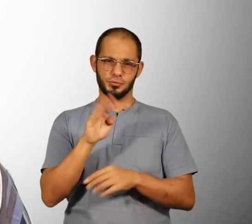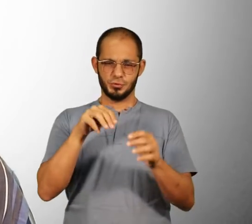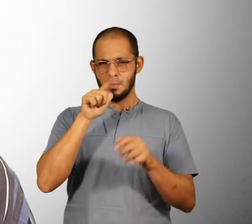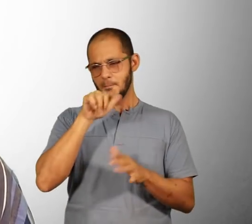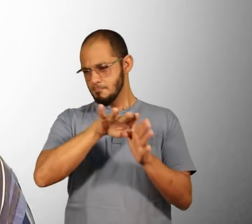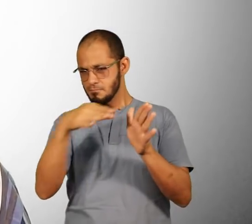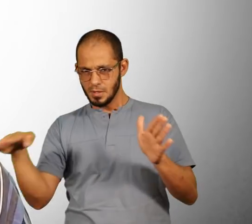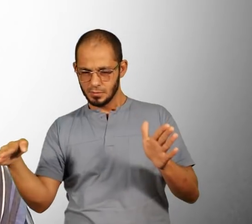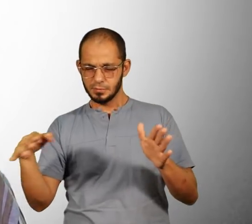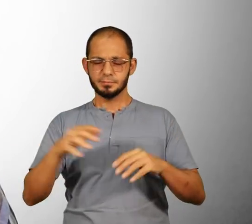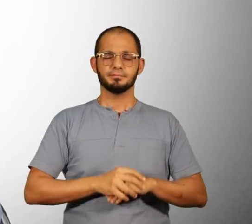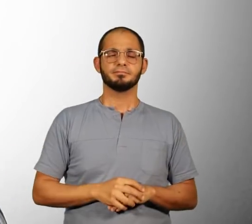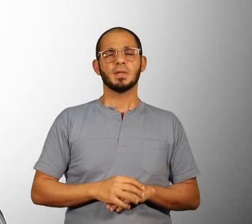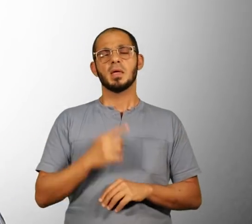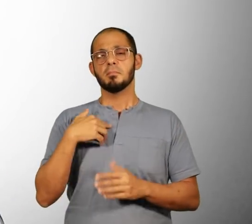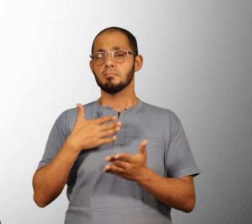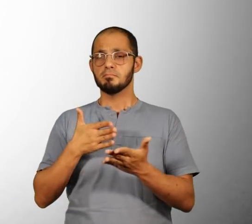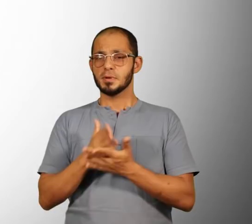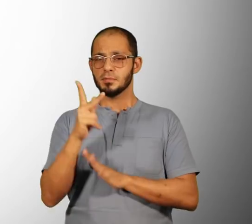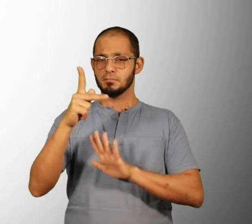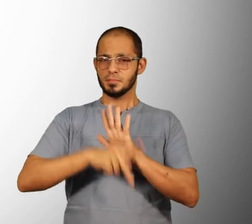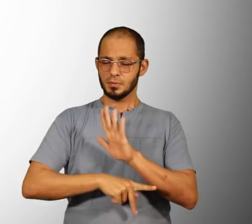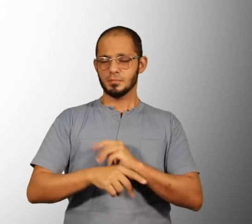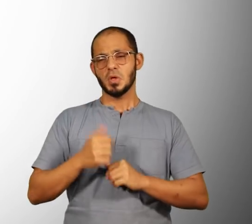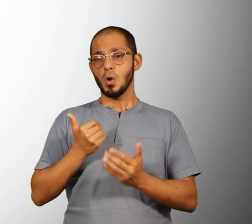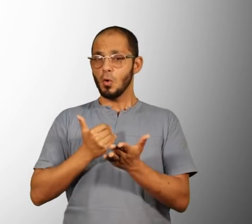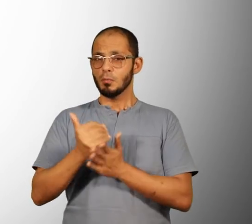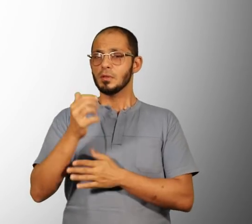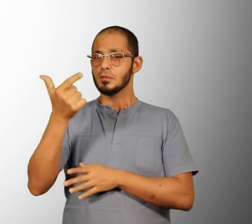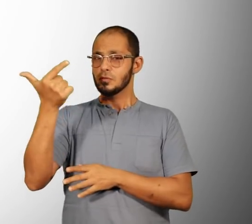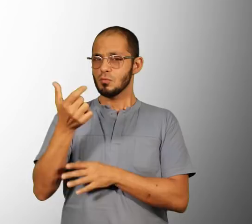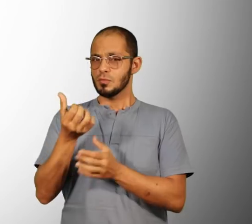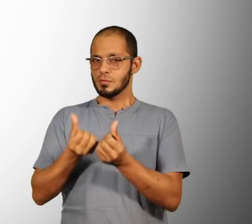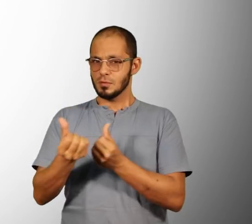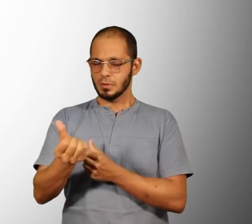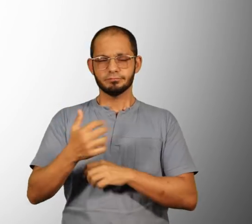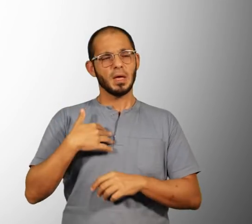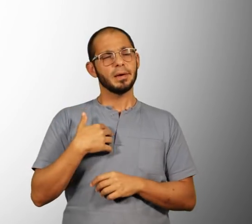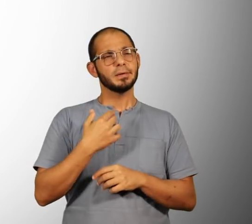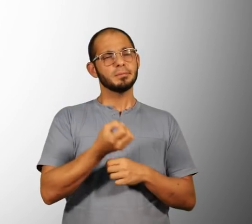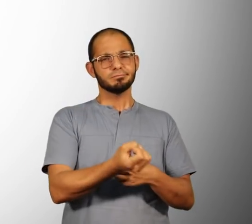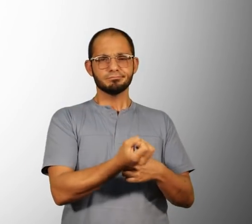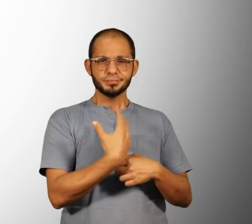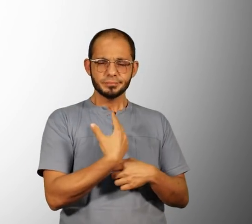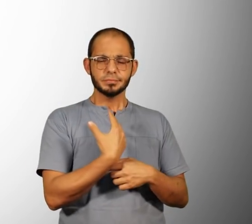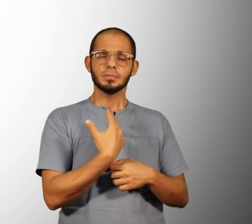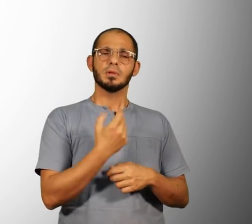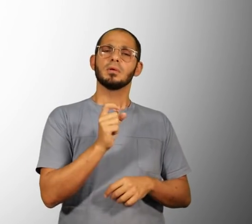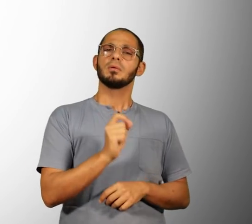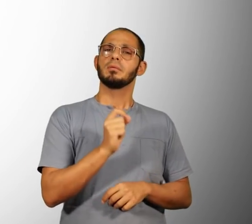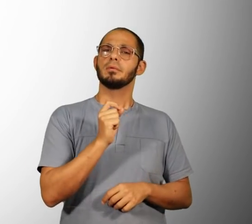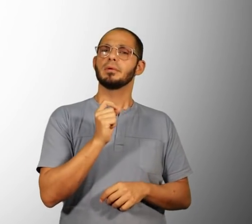começar só no segundo semestre. E aí, quinta-feira, deu chave de boa, aí eu recebi uma mensagem falando, olha só, você foi antecipado